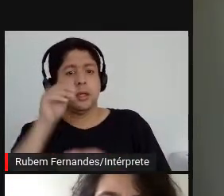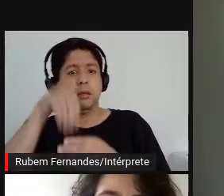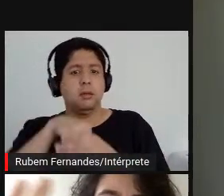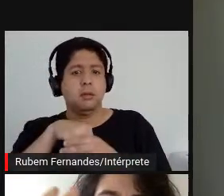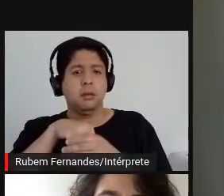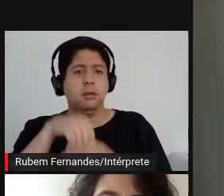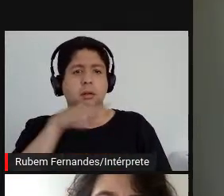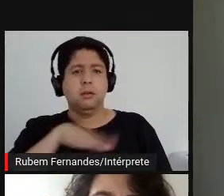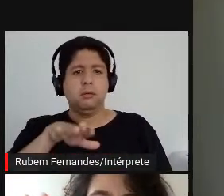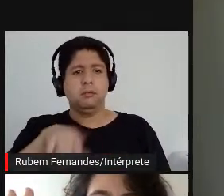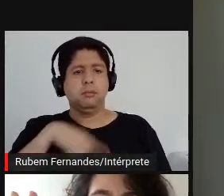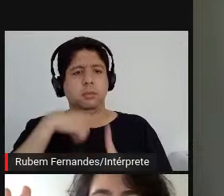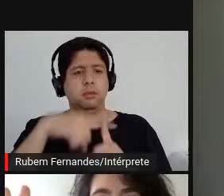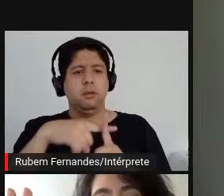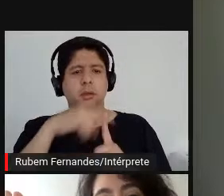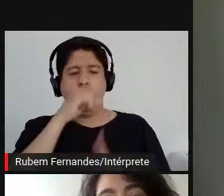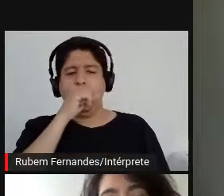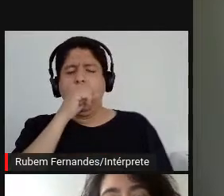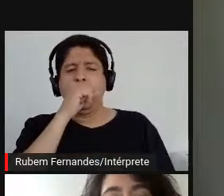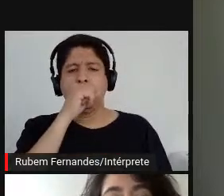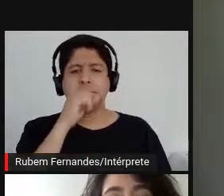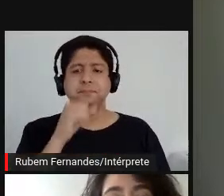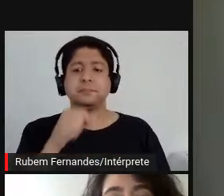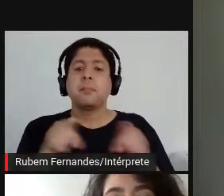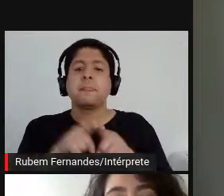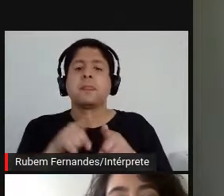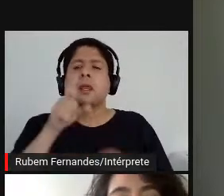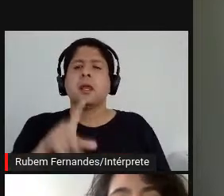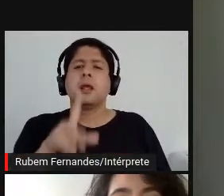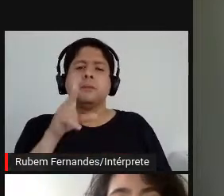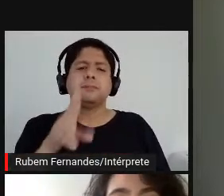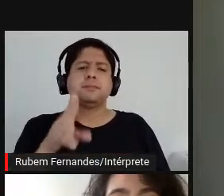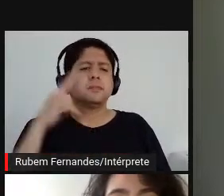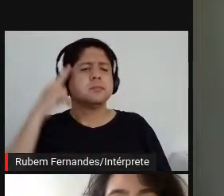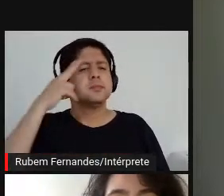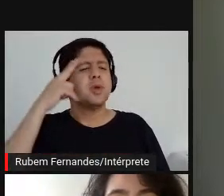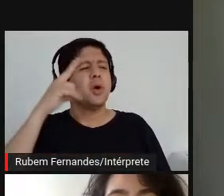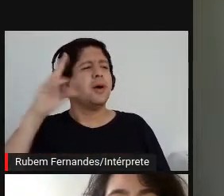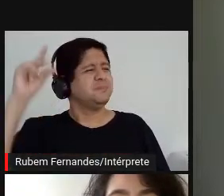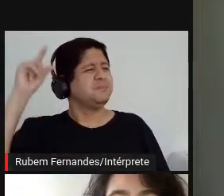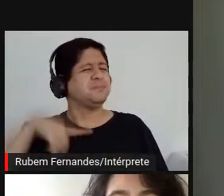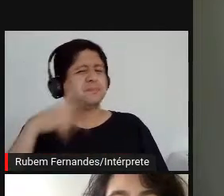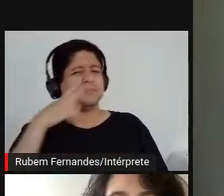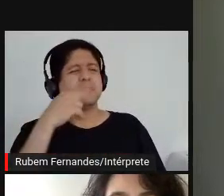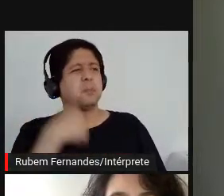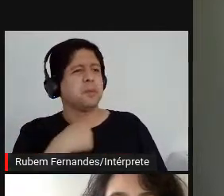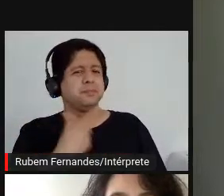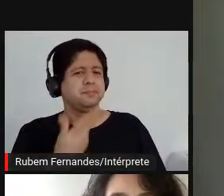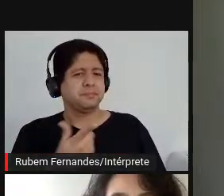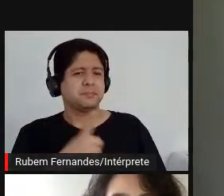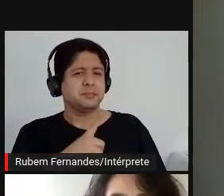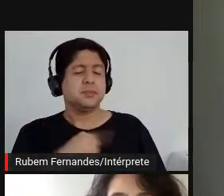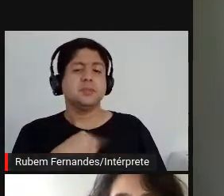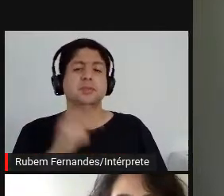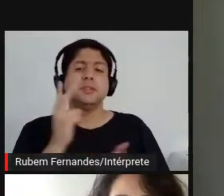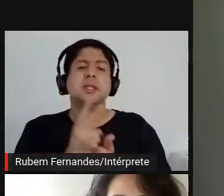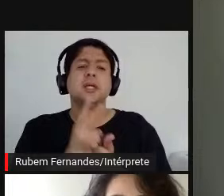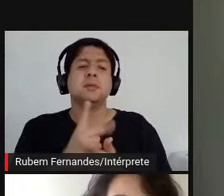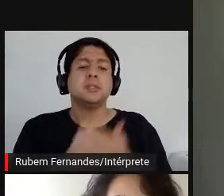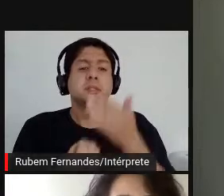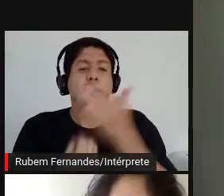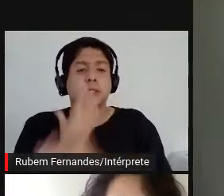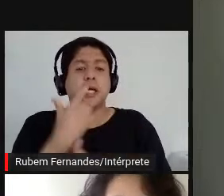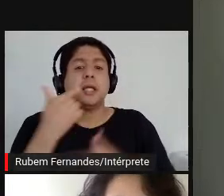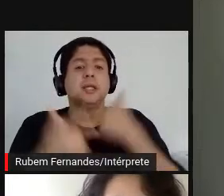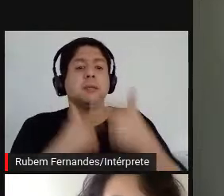expositivo. E isso eu acho que é uma espécie de um sonho antigo, assim, também, sabe? Eu sempre quis criar um trabalho que as pessoas